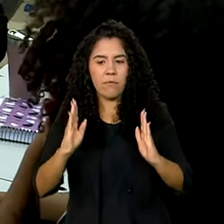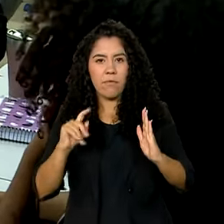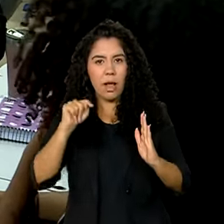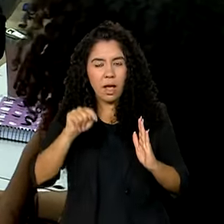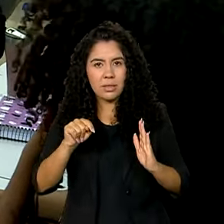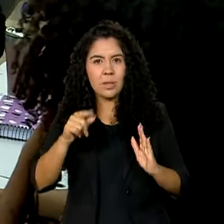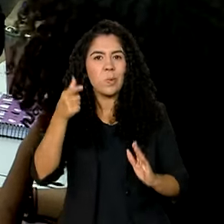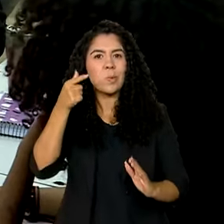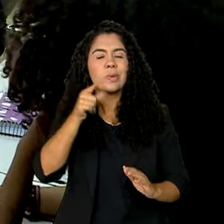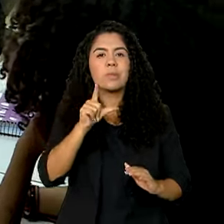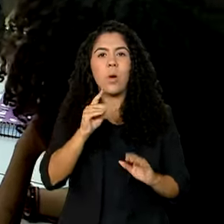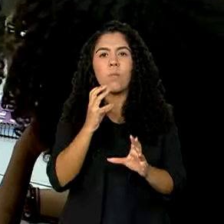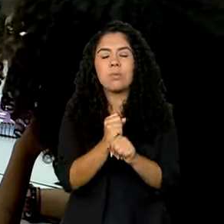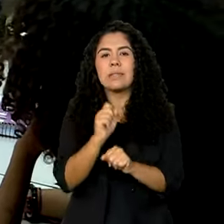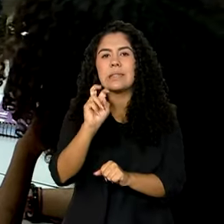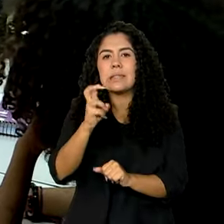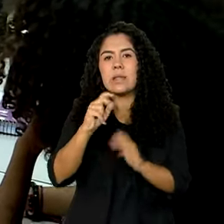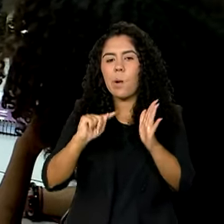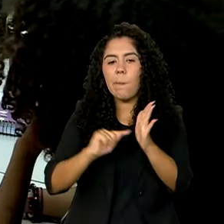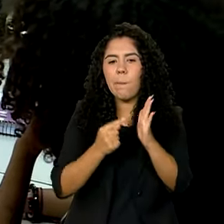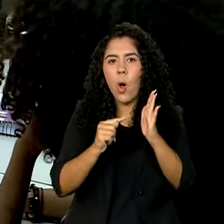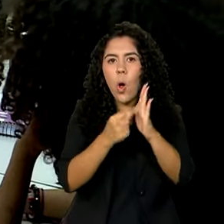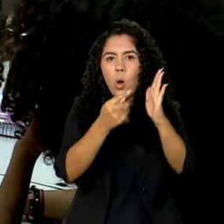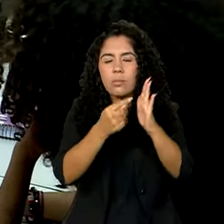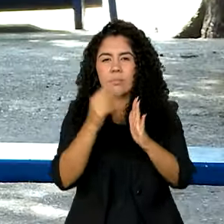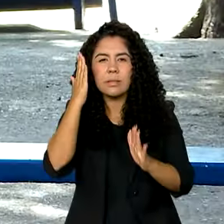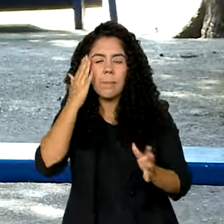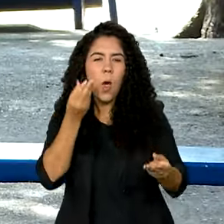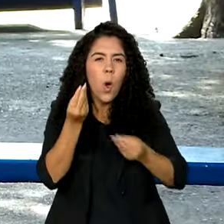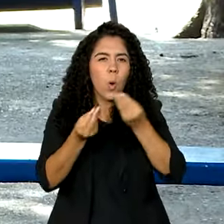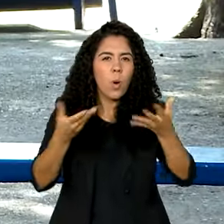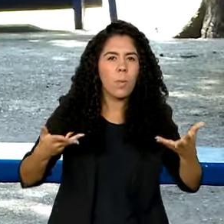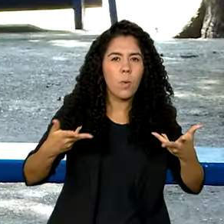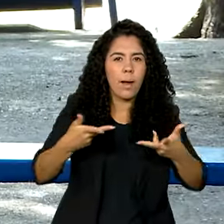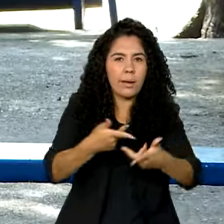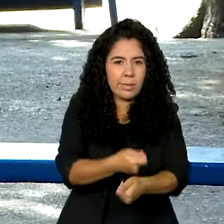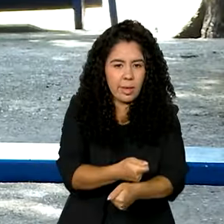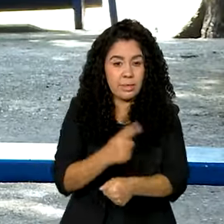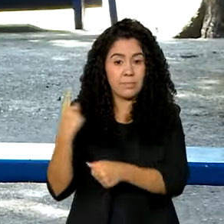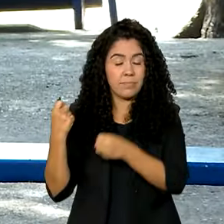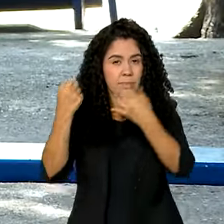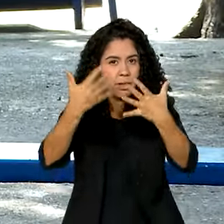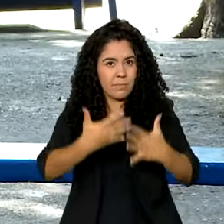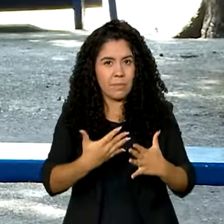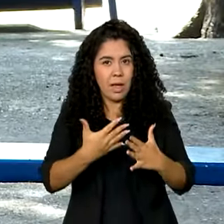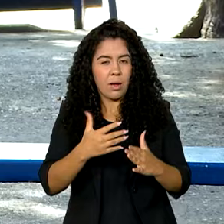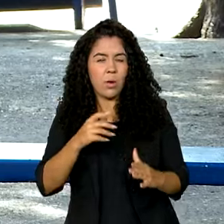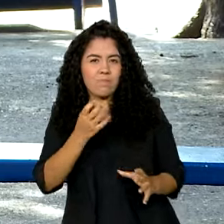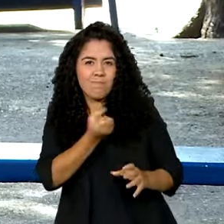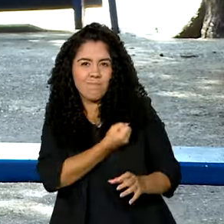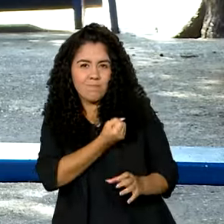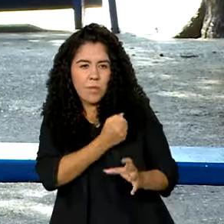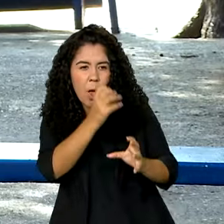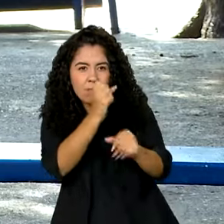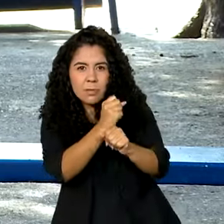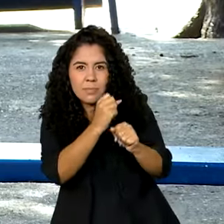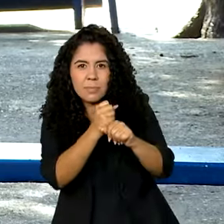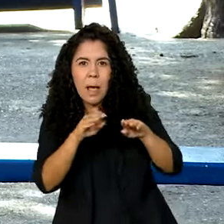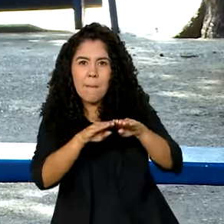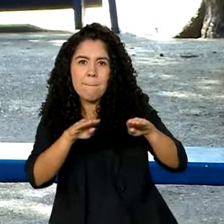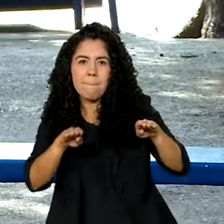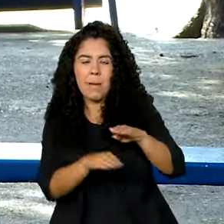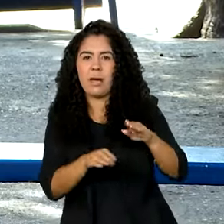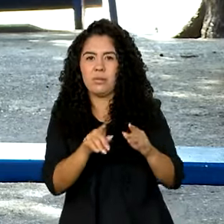indicador, que mede a qualidade do ensino no Brasil. A pontuação ficou abaixo da meta, que era de cinco